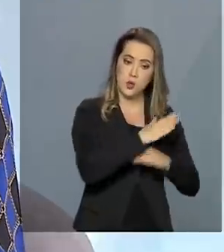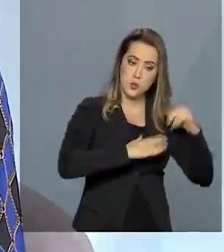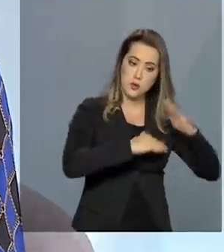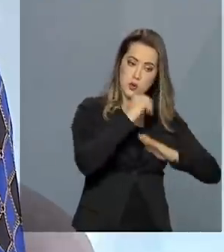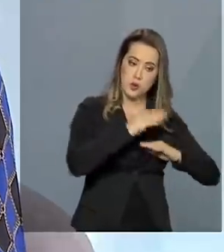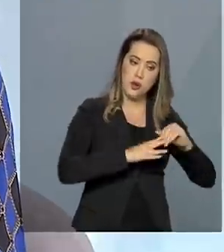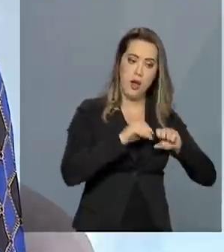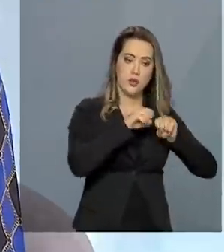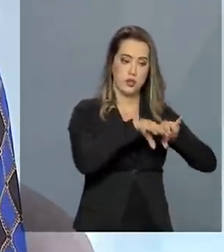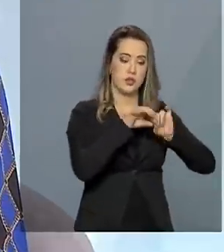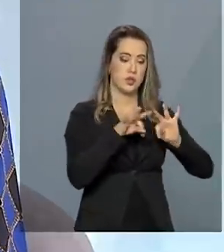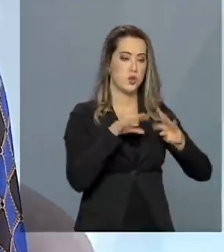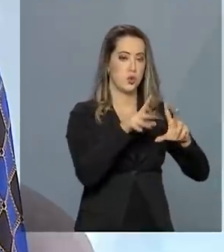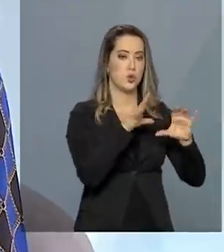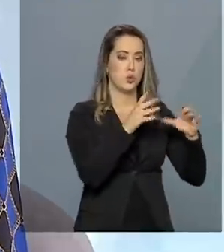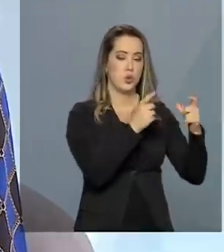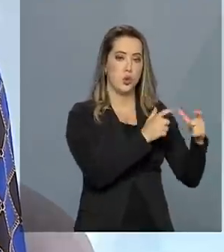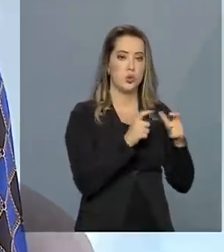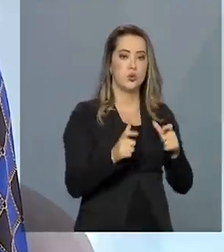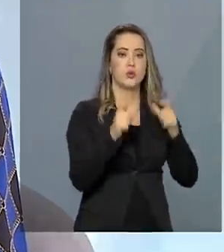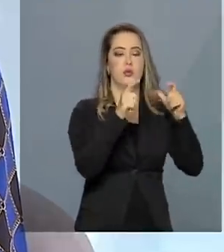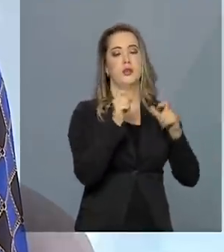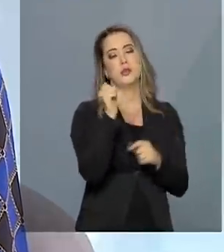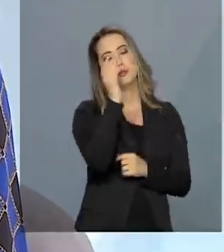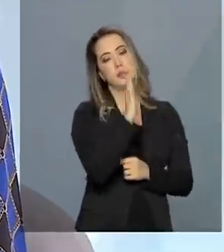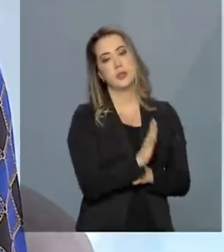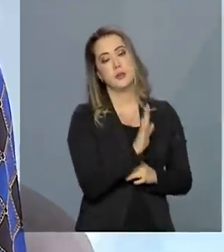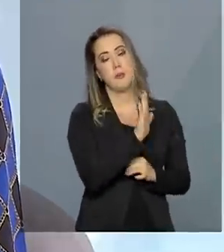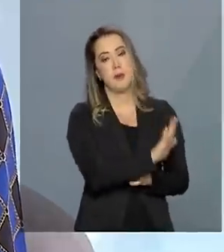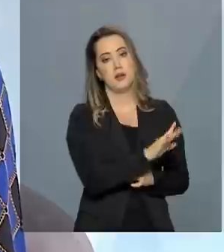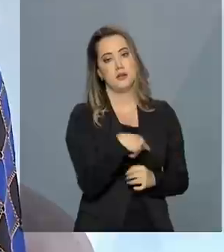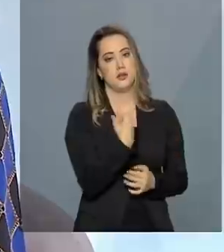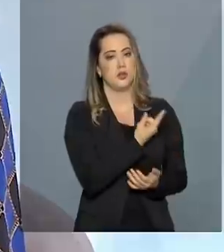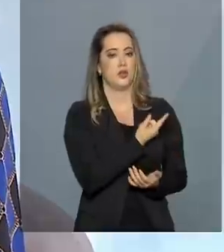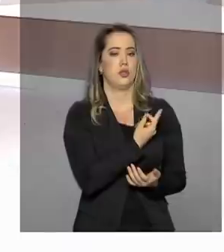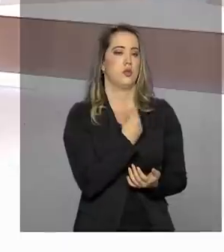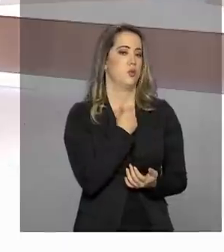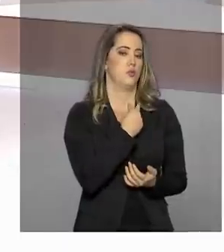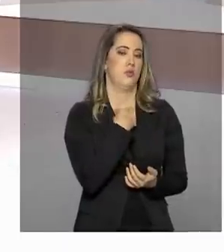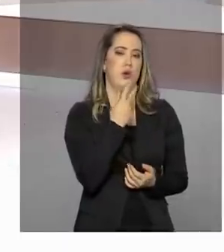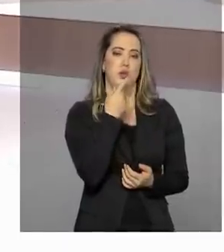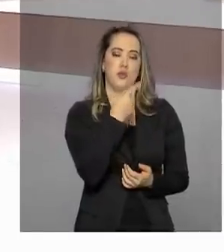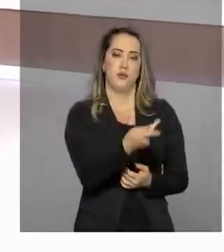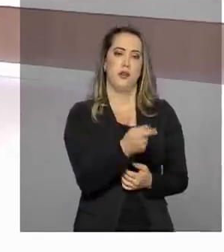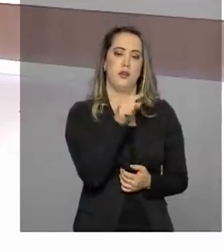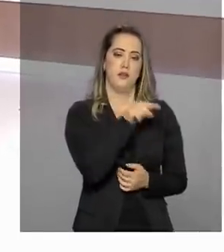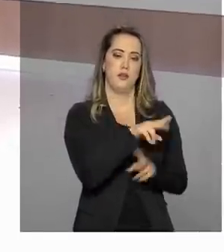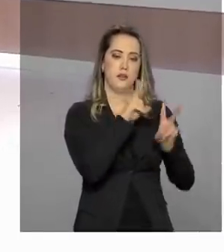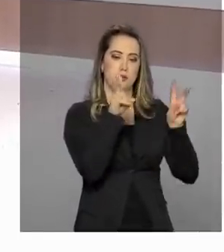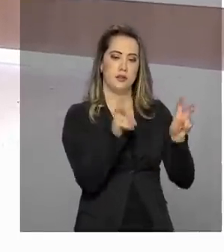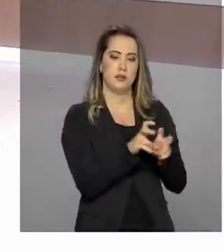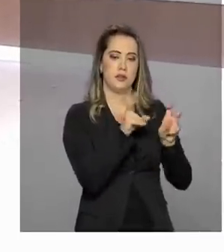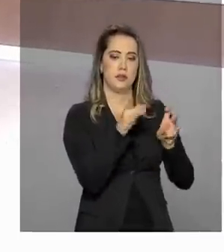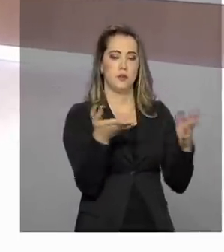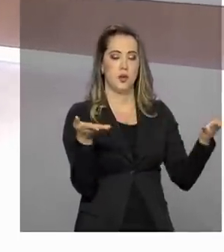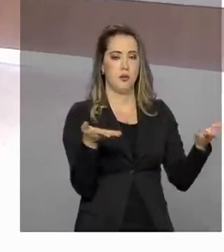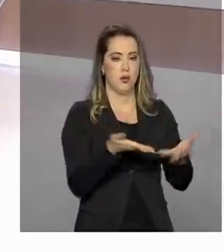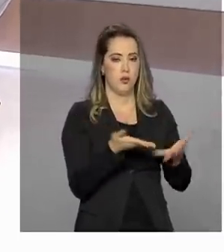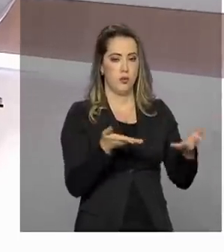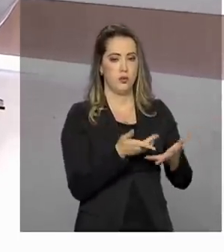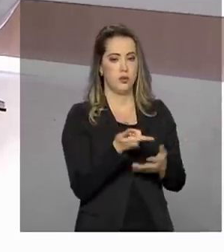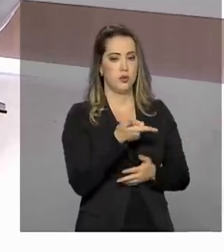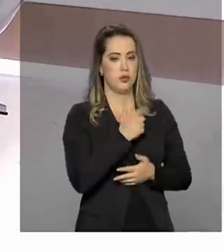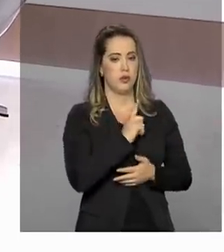as redes do nosso país, mas a gente não pode falar, nesse momento vai haver